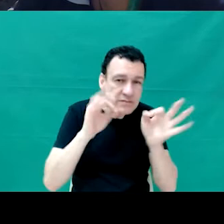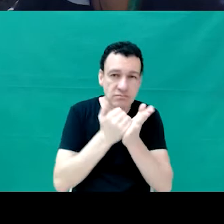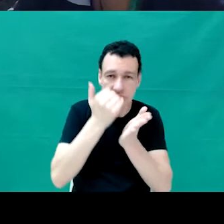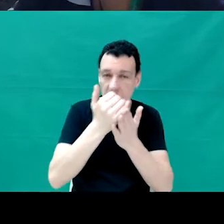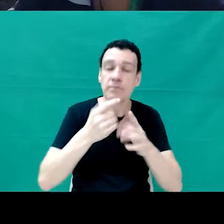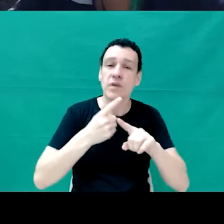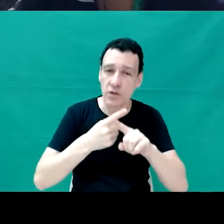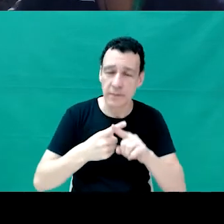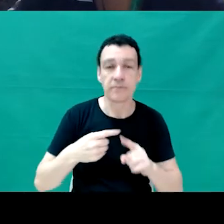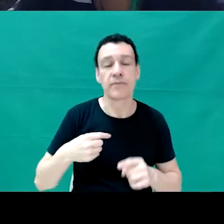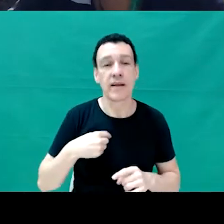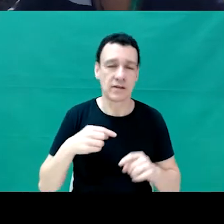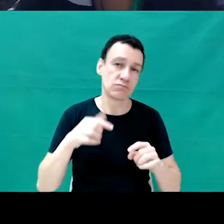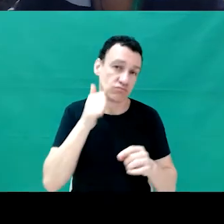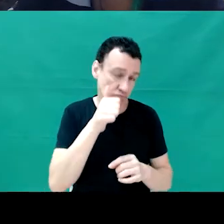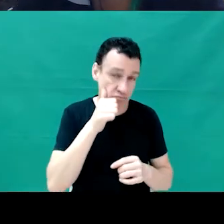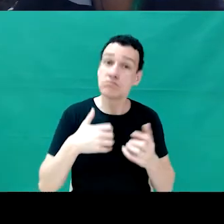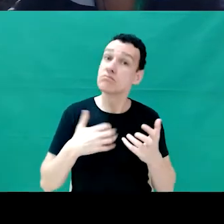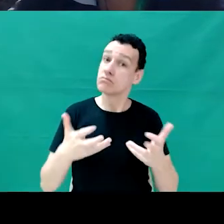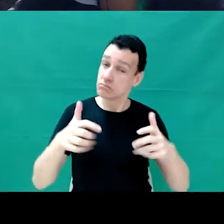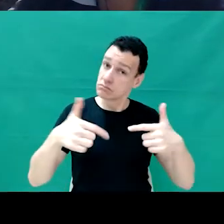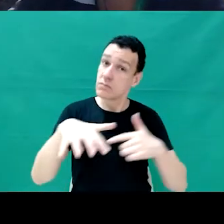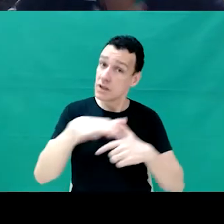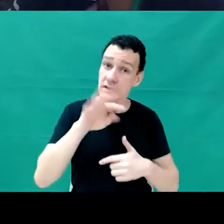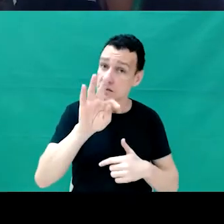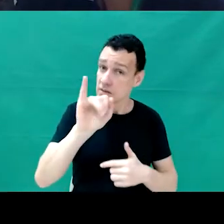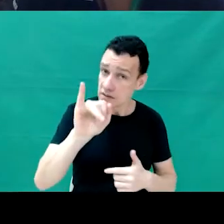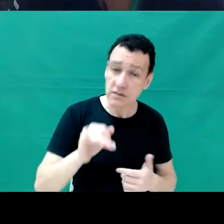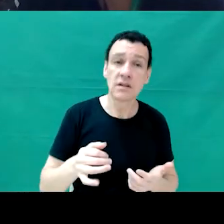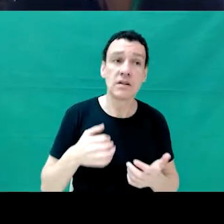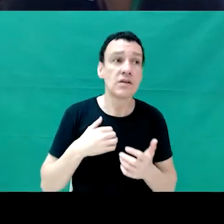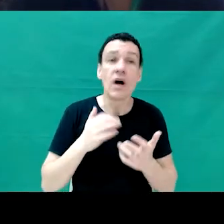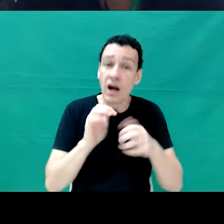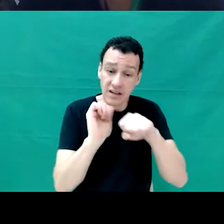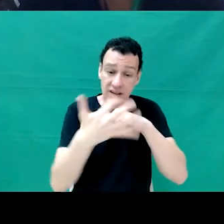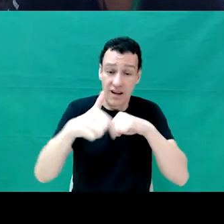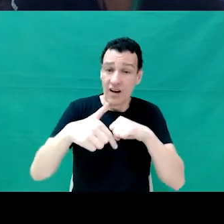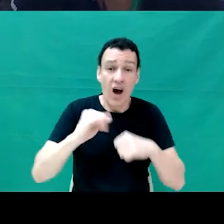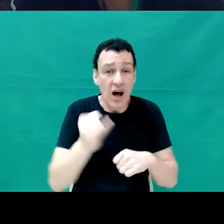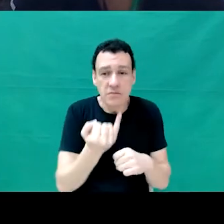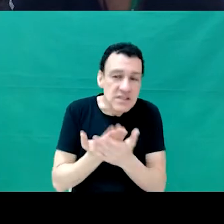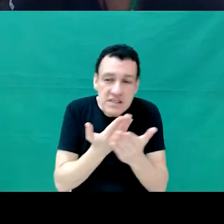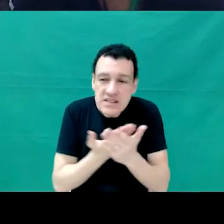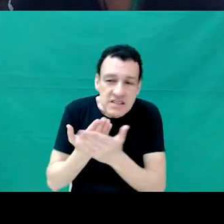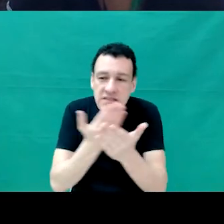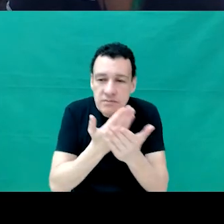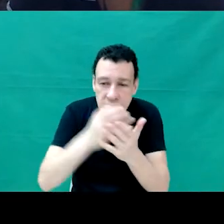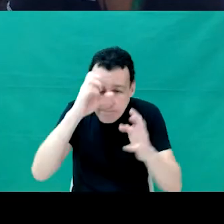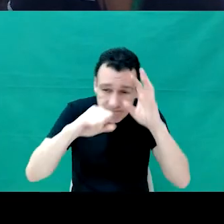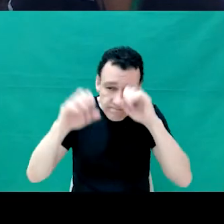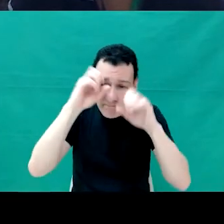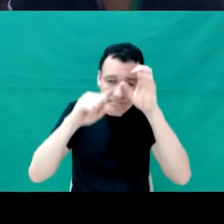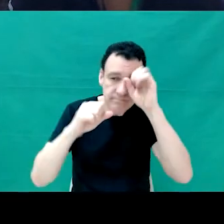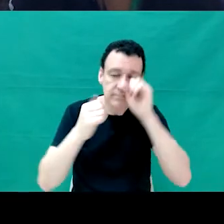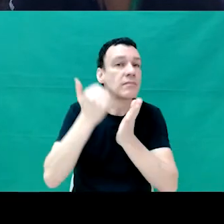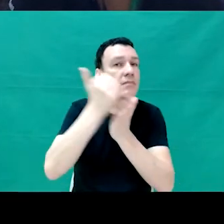acesso ao aprendizado, igual no cenário da pandemia mesmo, teve várias formações, bootcamps gratuitos, por que eu não estou